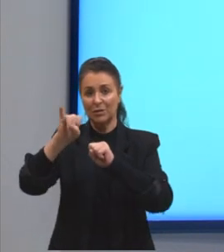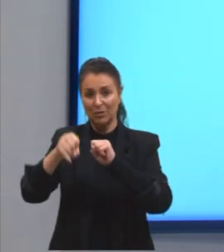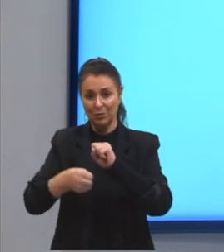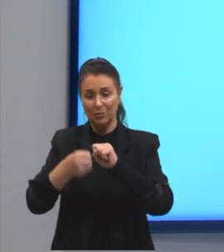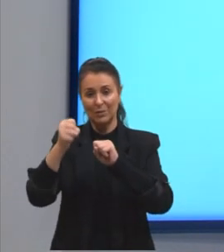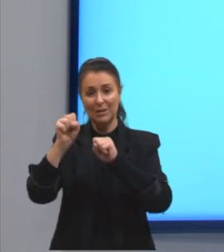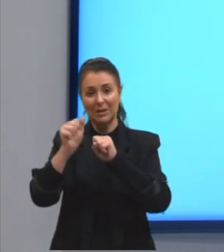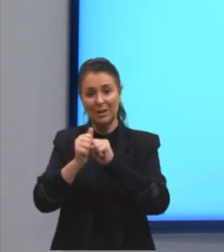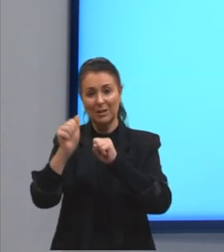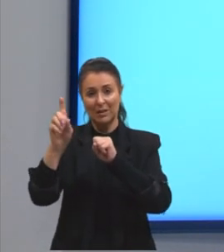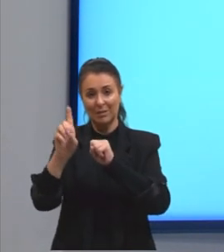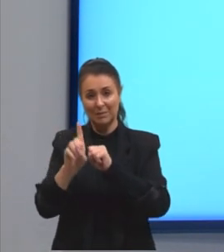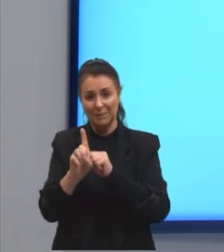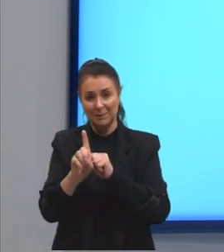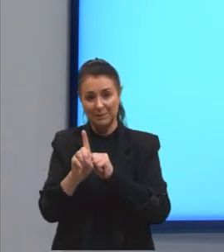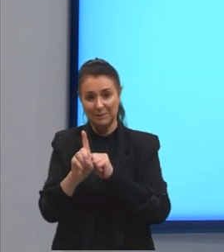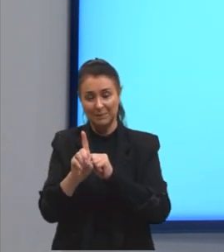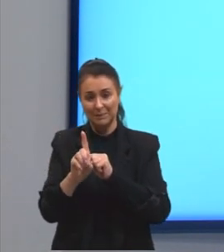adnominais.